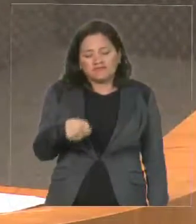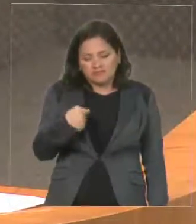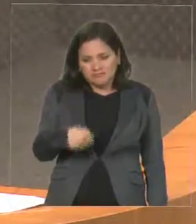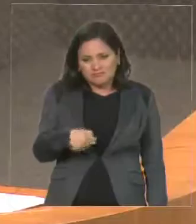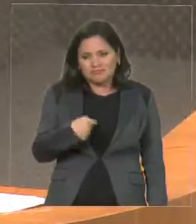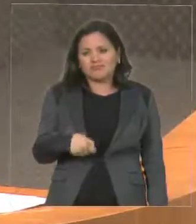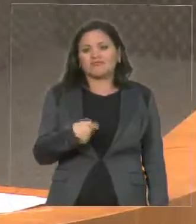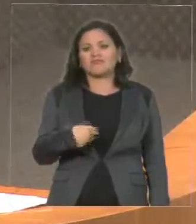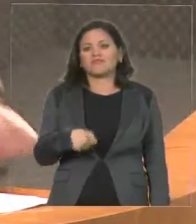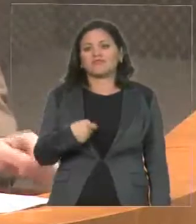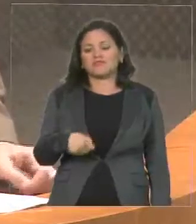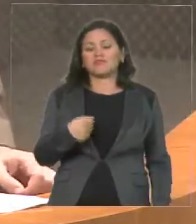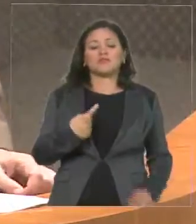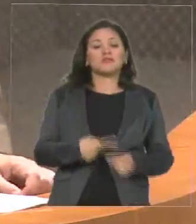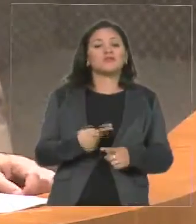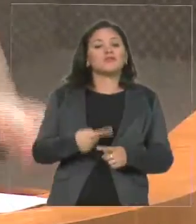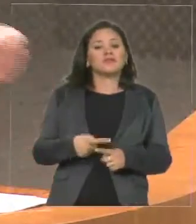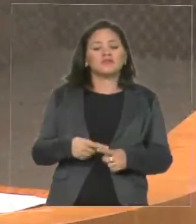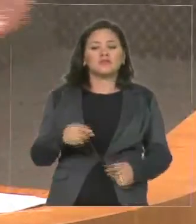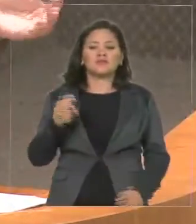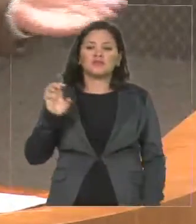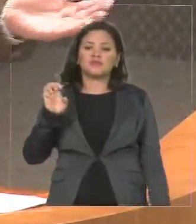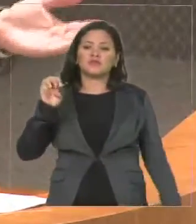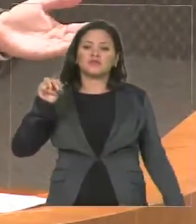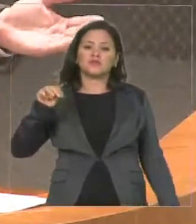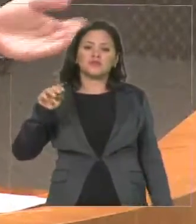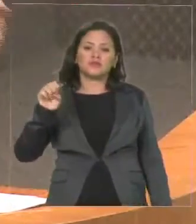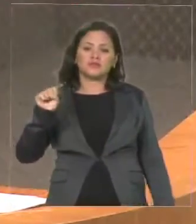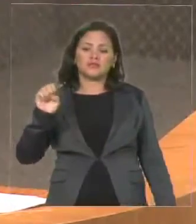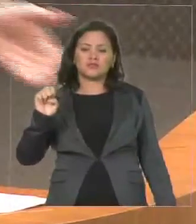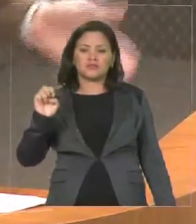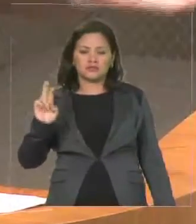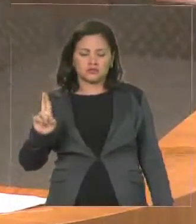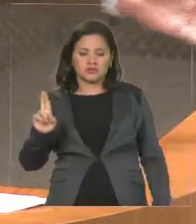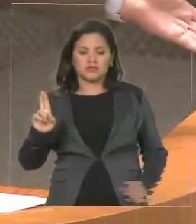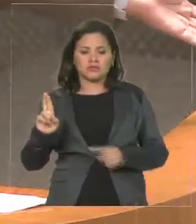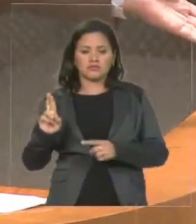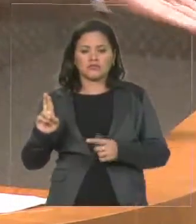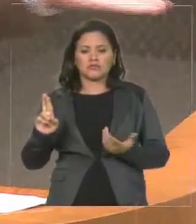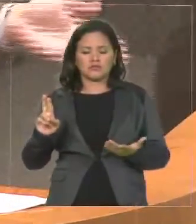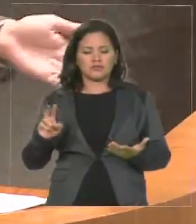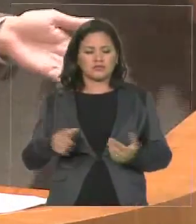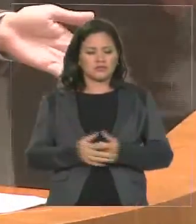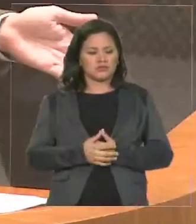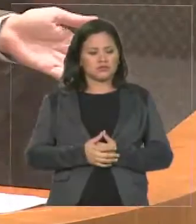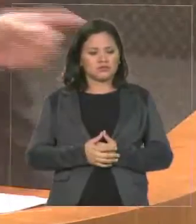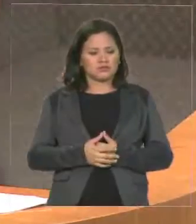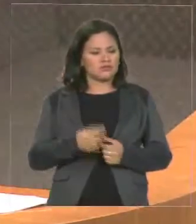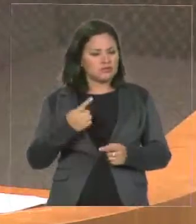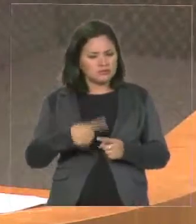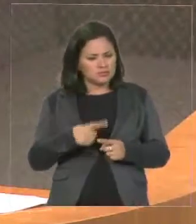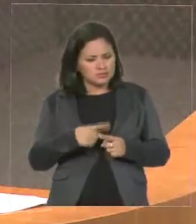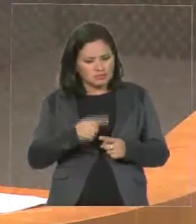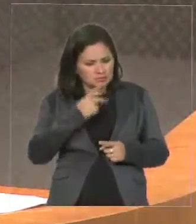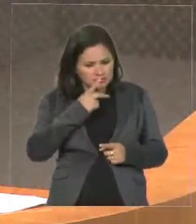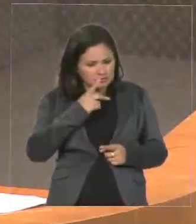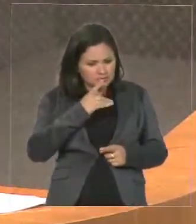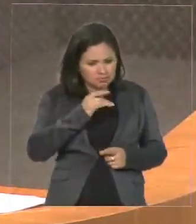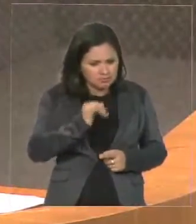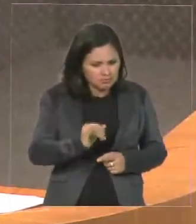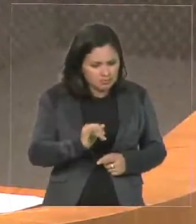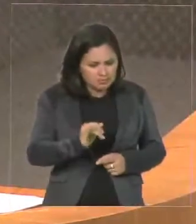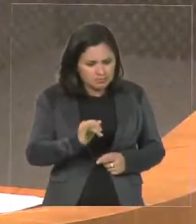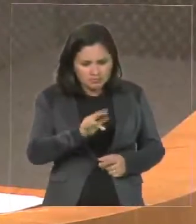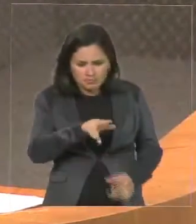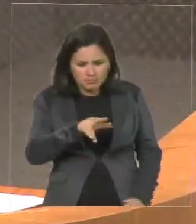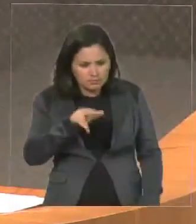quê? Porque a MC, deputada, eu poderia lhe dizer o seguinte, por que o seu pai não colocou para funcionar a MC? Mas eu sei por que ele não colocou.